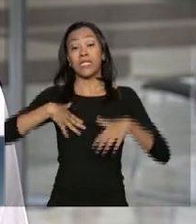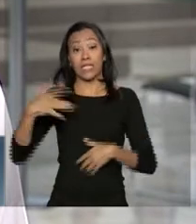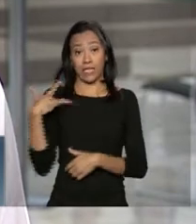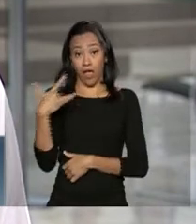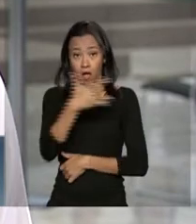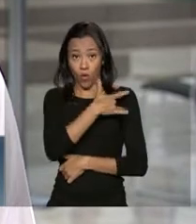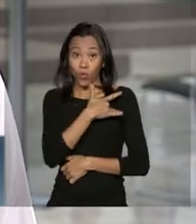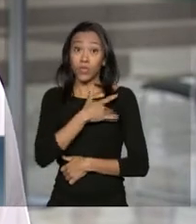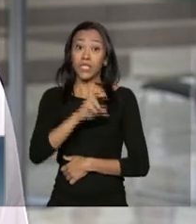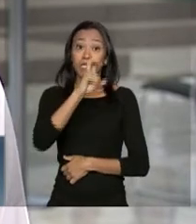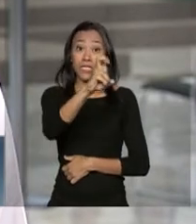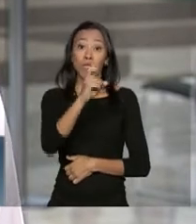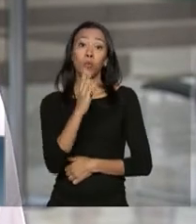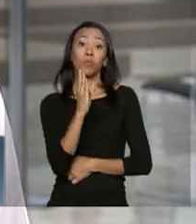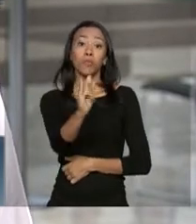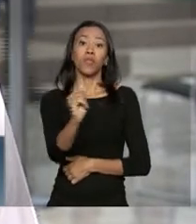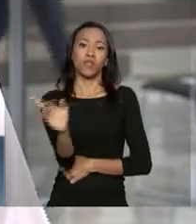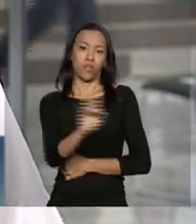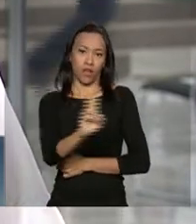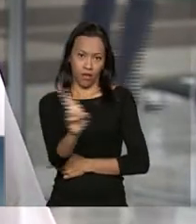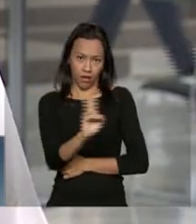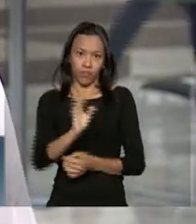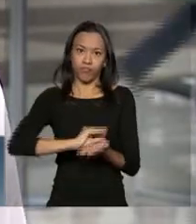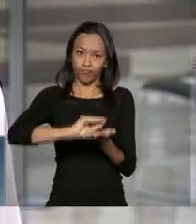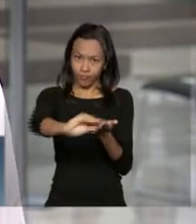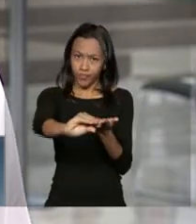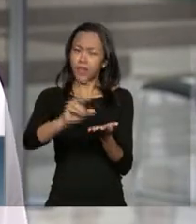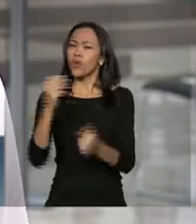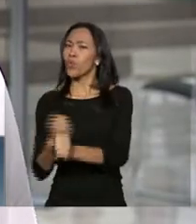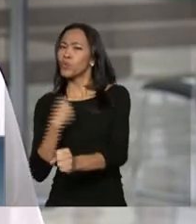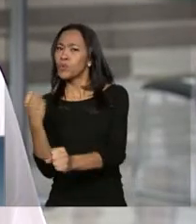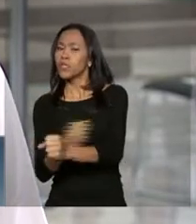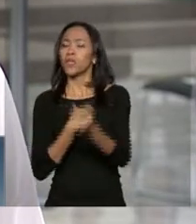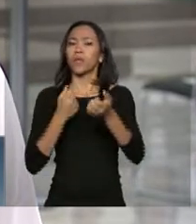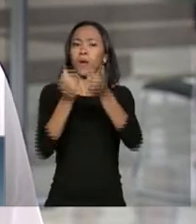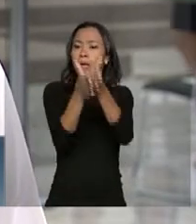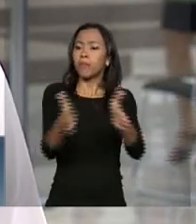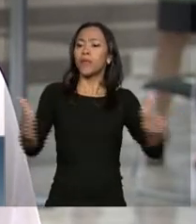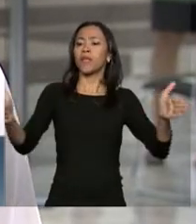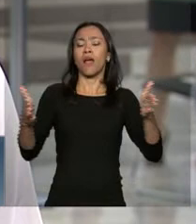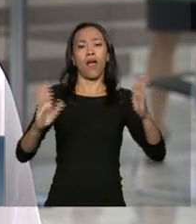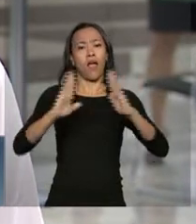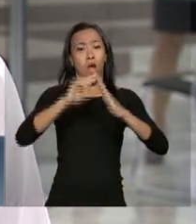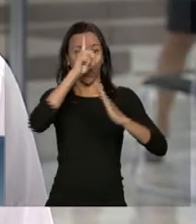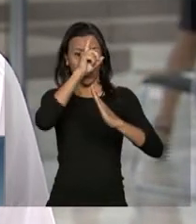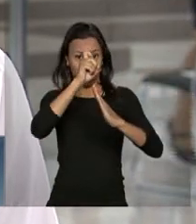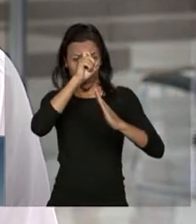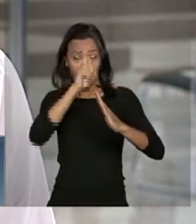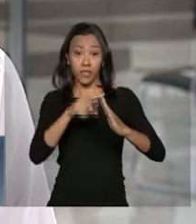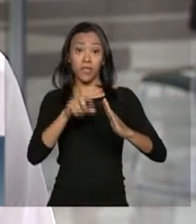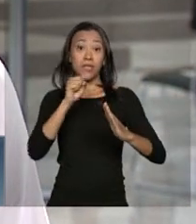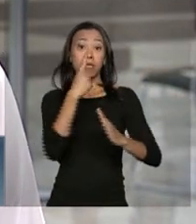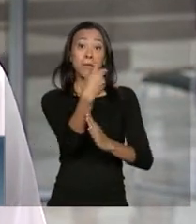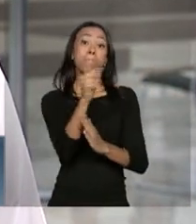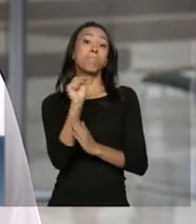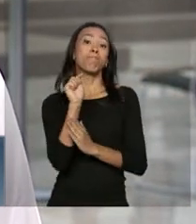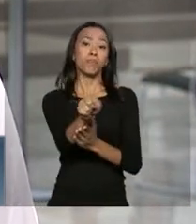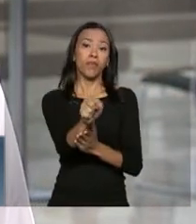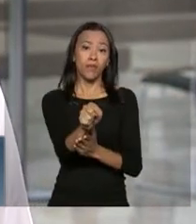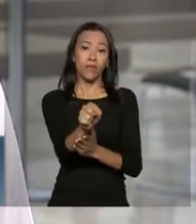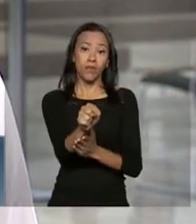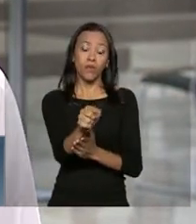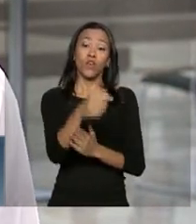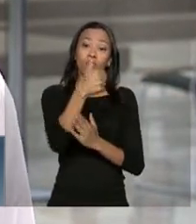investindo 5 bilhões de reais. Isso para construção, ampliação e reforma de 26 mil unidades